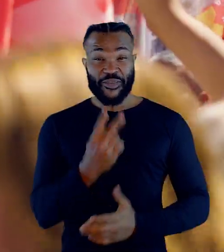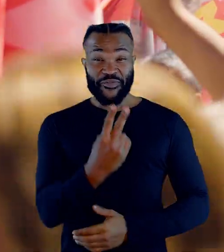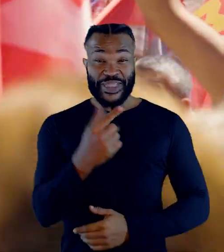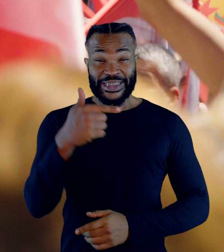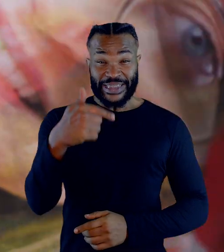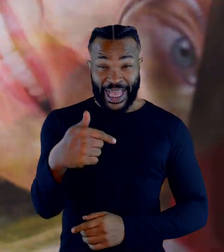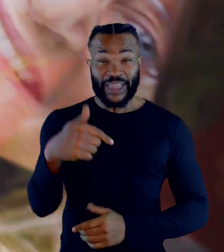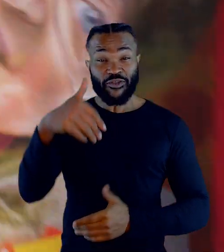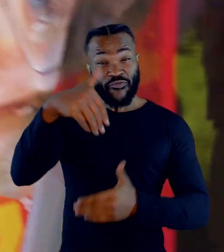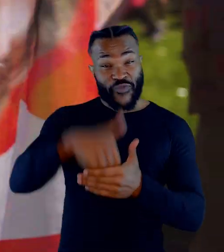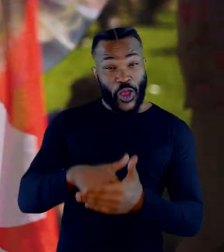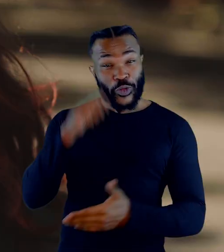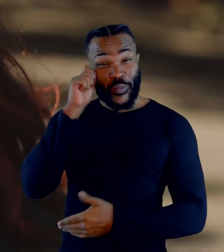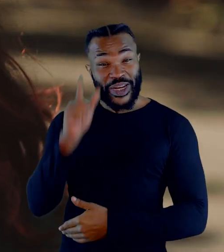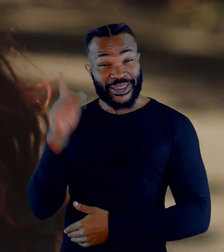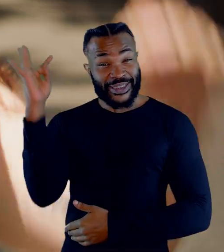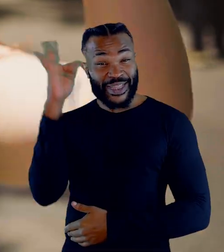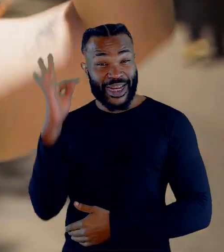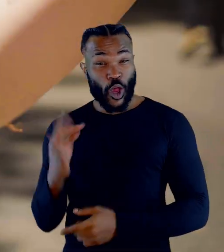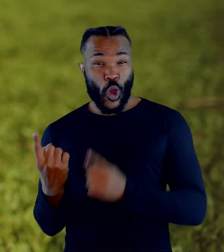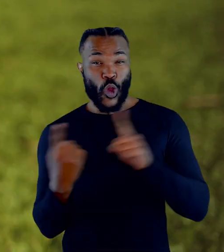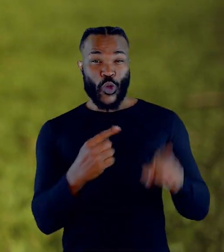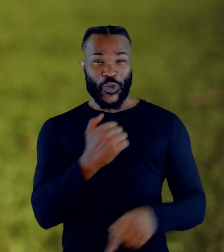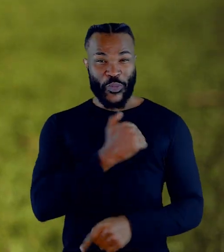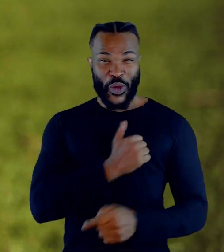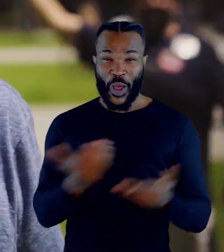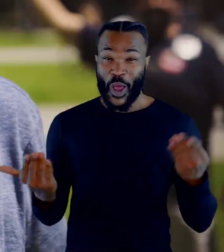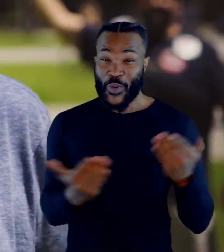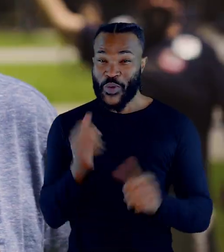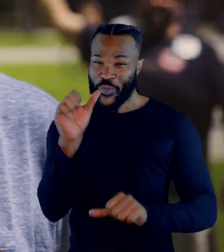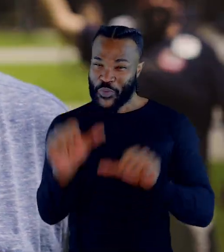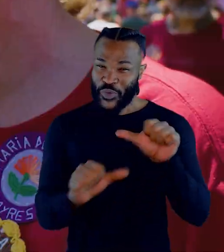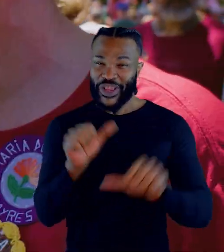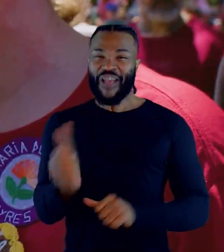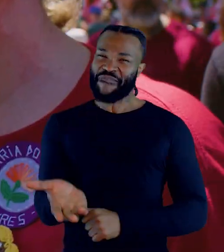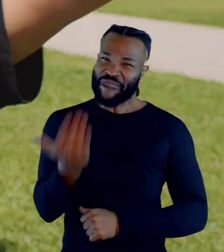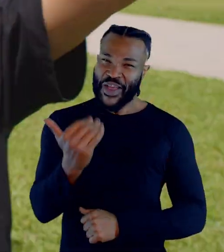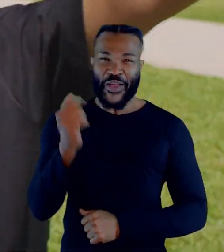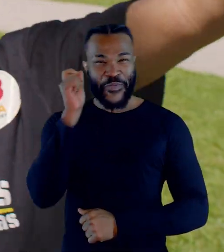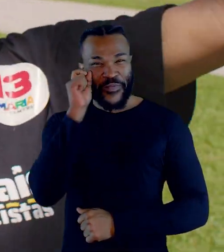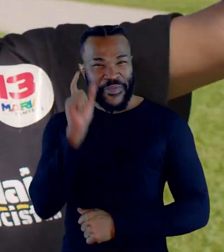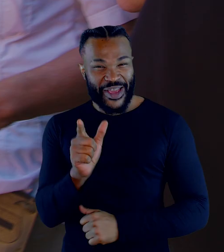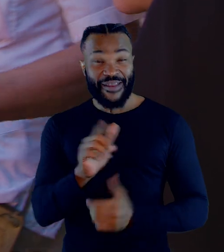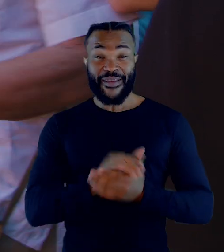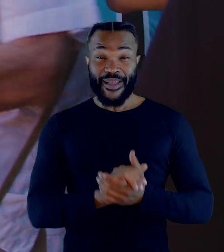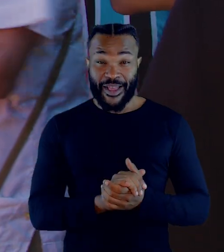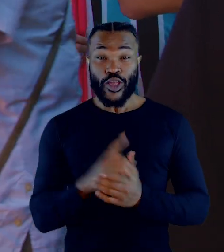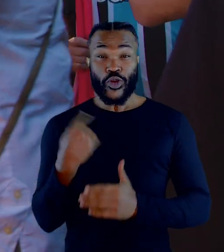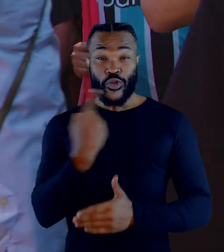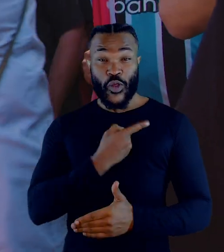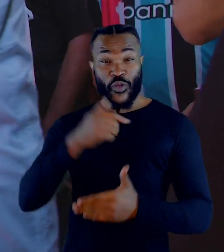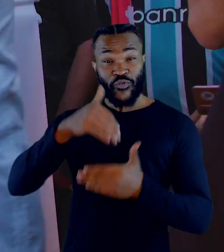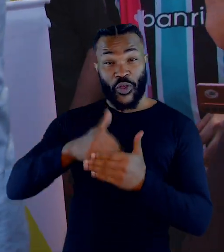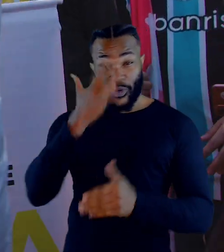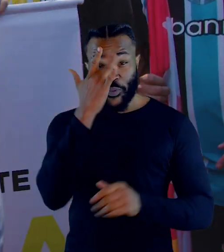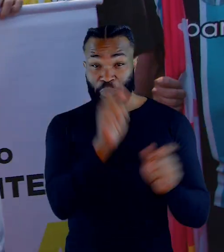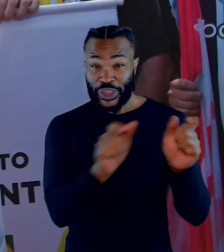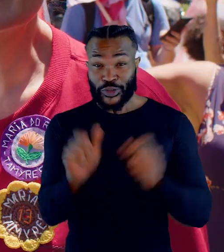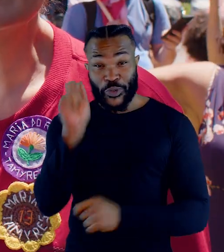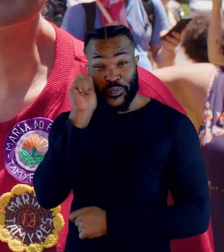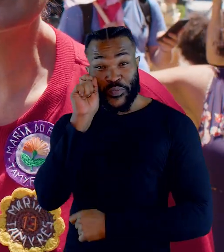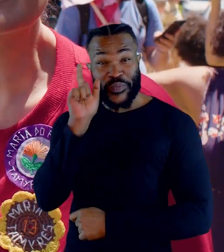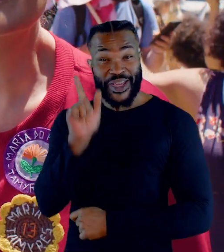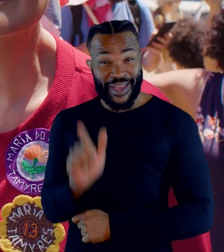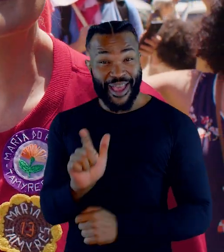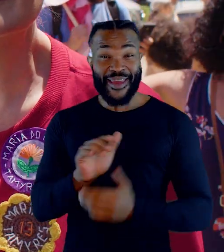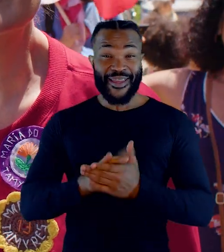Dia 27 é Maria do Rosário e Talires a derrotar o Melo. Agora é para virada. Vai, Maria! A gente elege pessoas, não